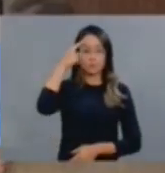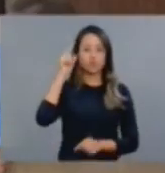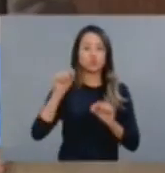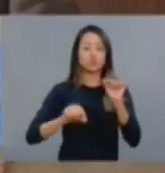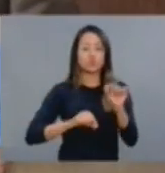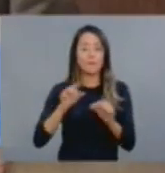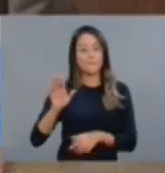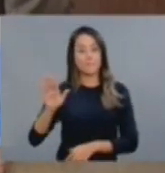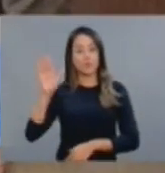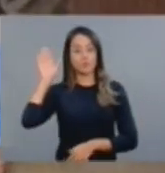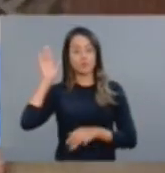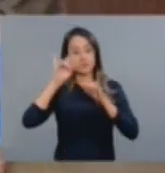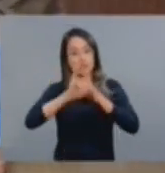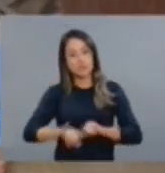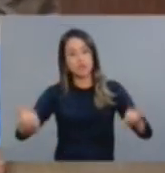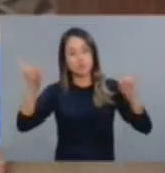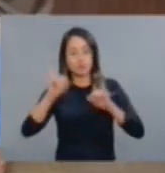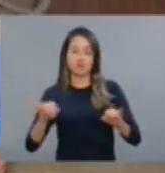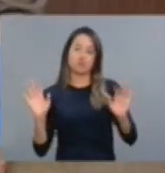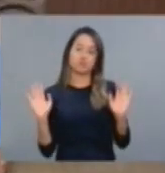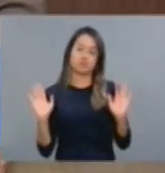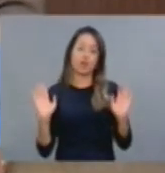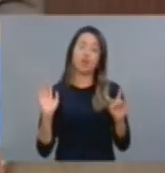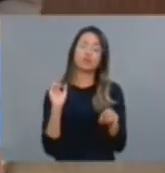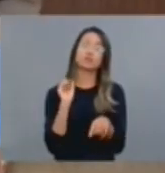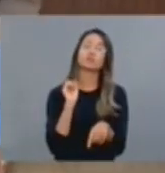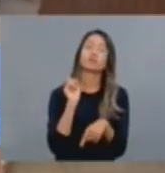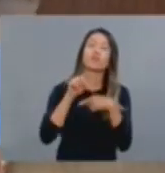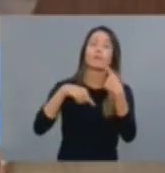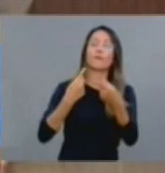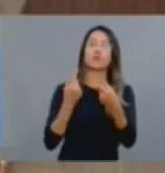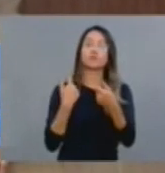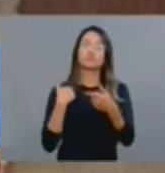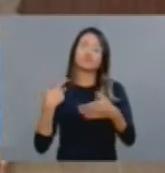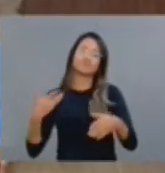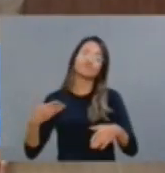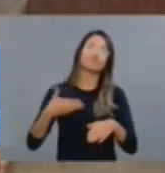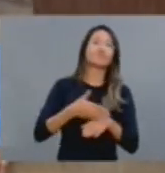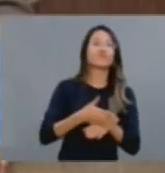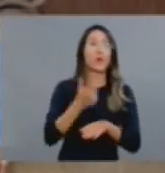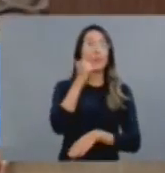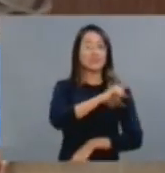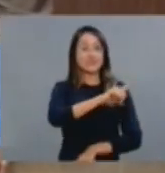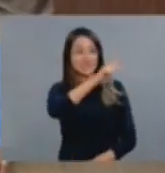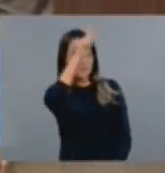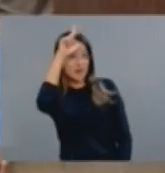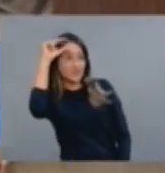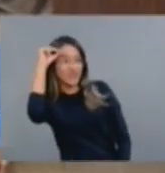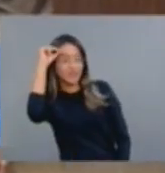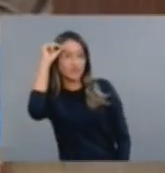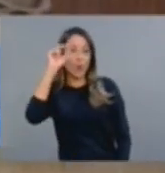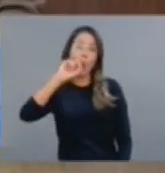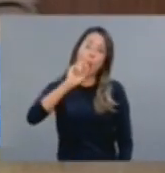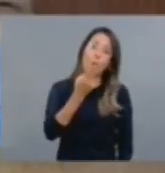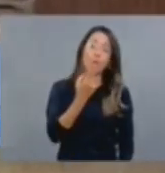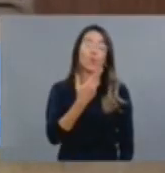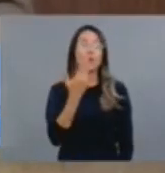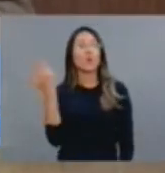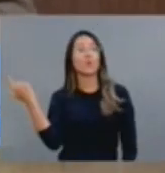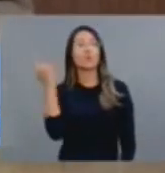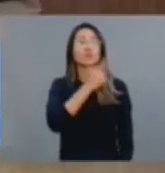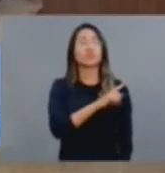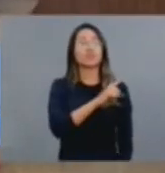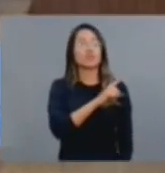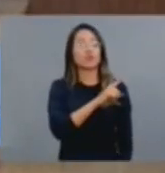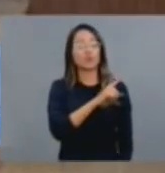Promessa em campanha é uma coisa. Depois que chega no poder, e aí muda completamente as prioridades, e nesse caso